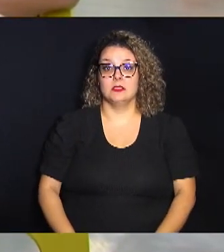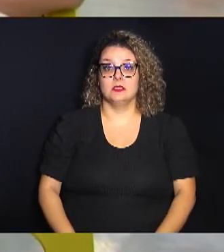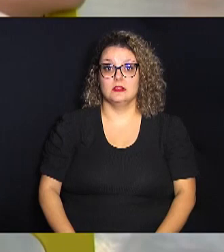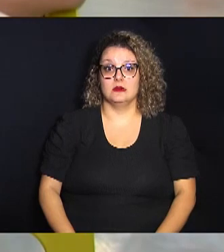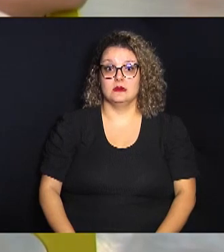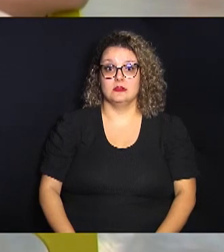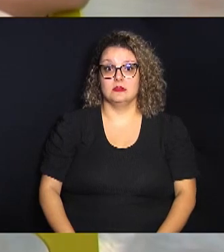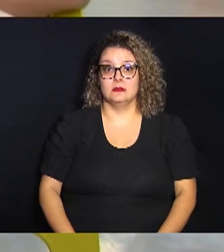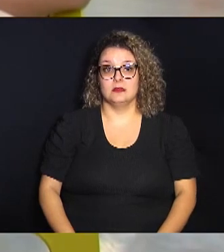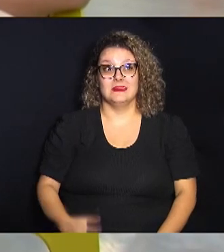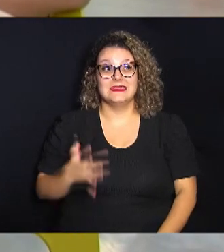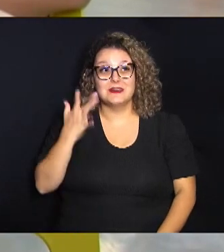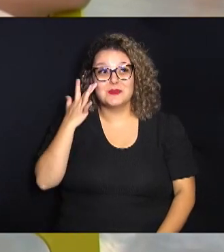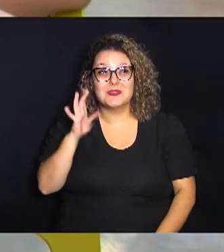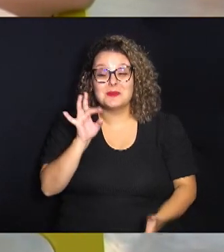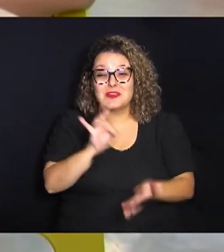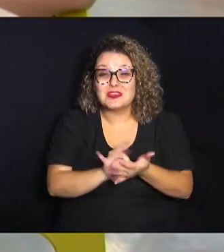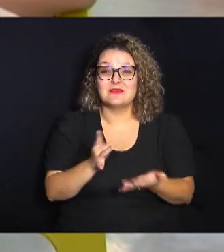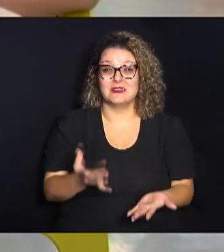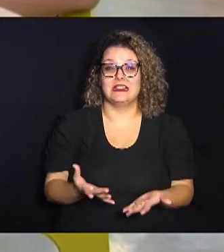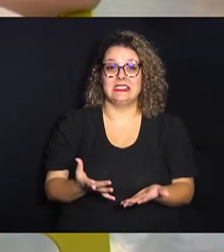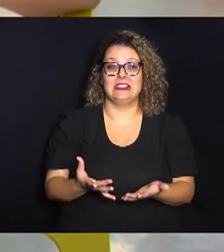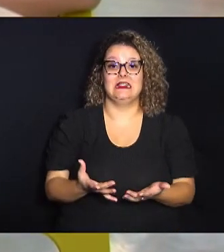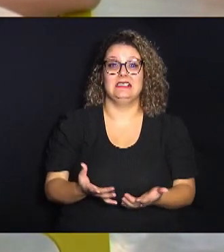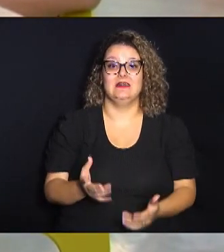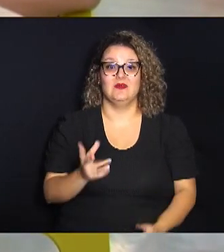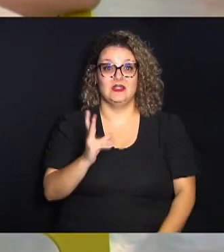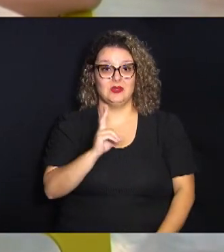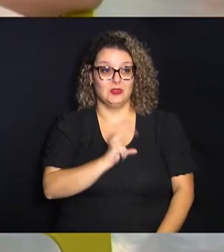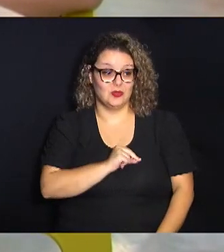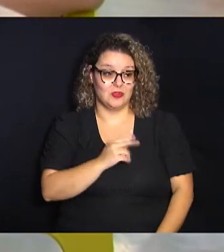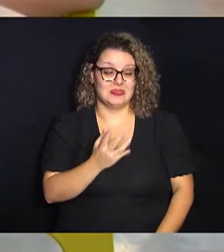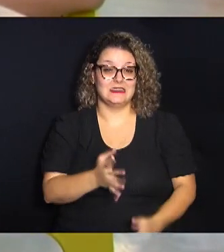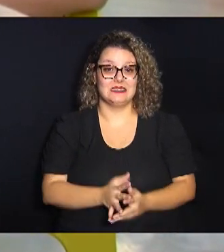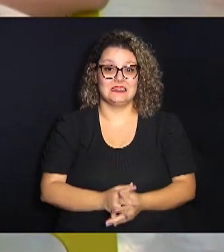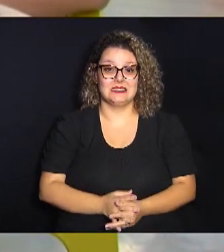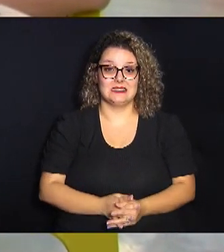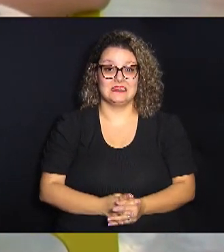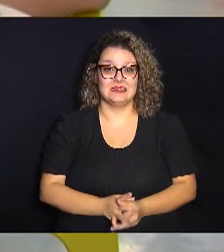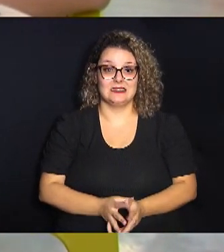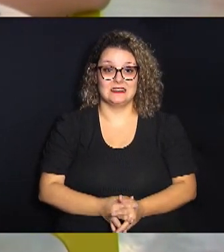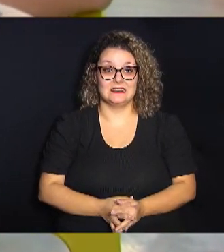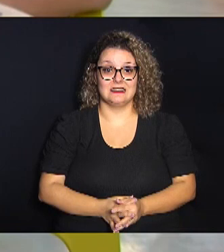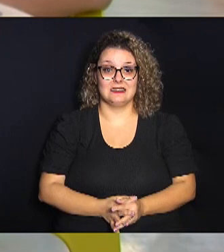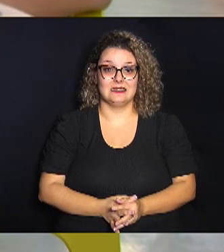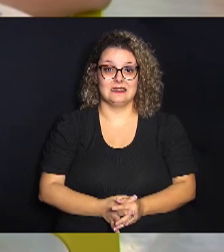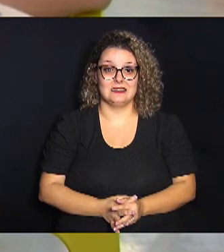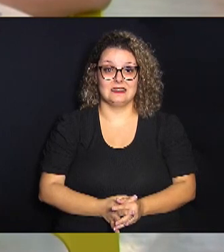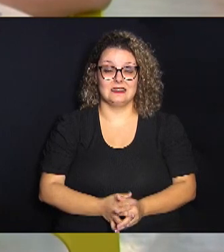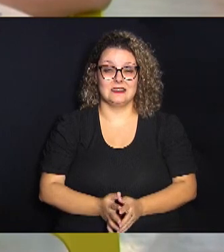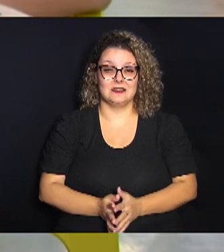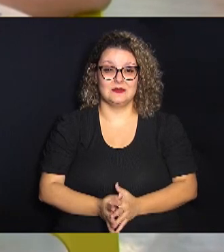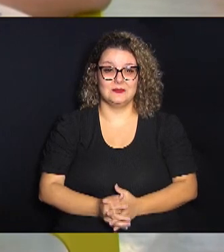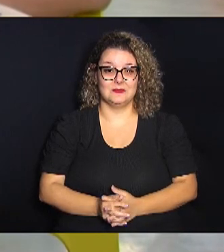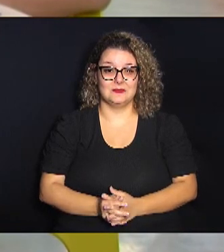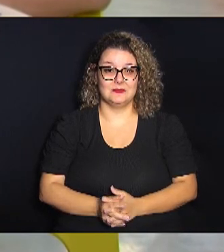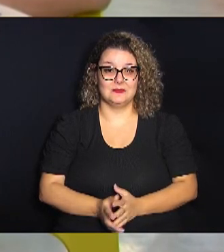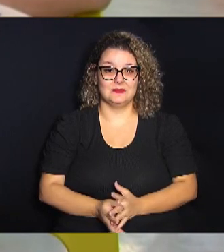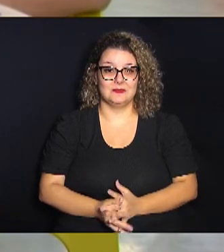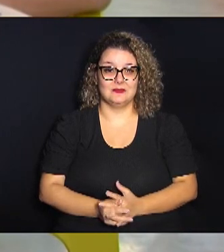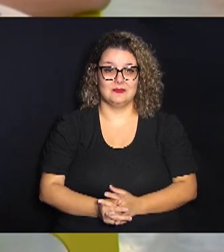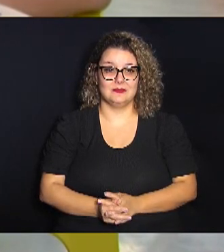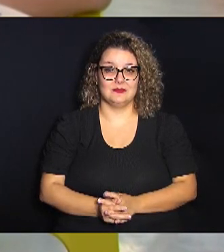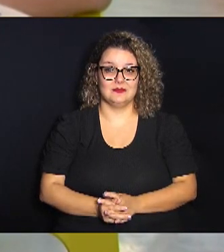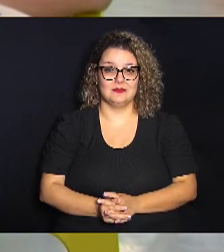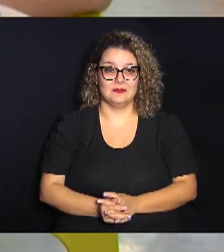de fato saber mesmo fala puxa vida ele perdeu literalmente